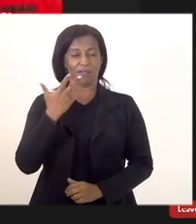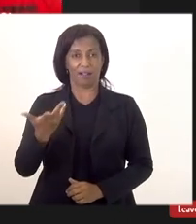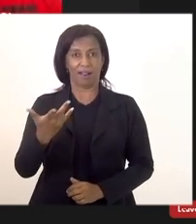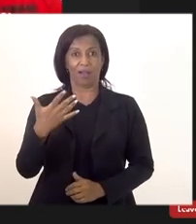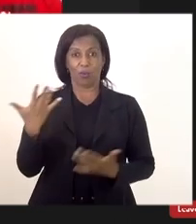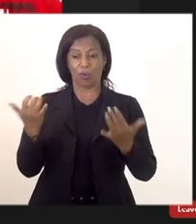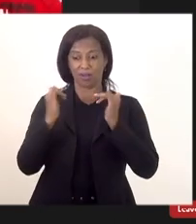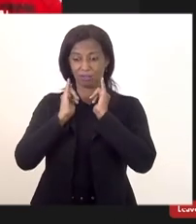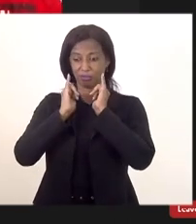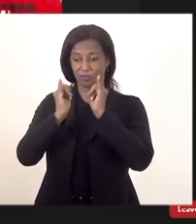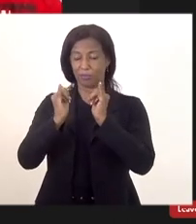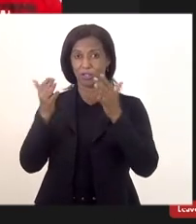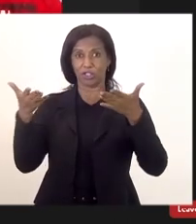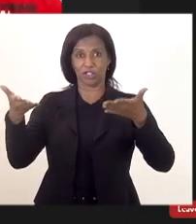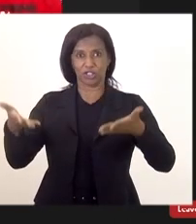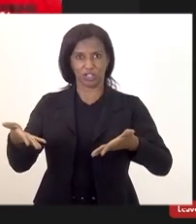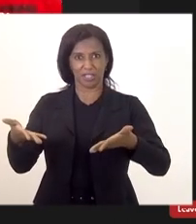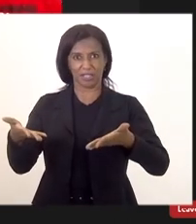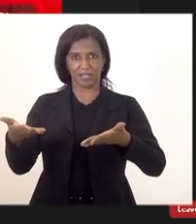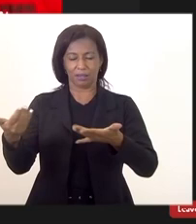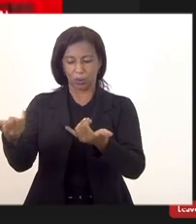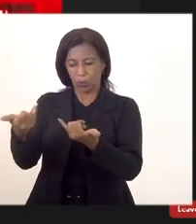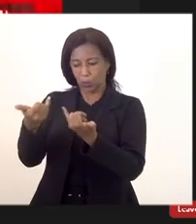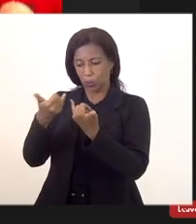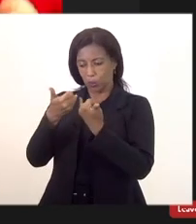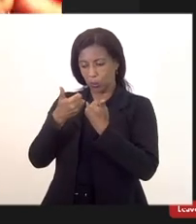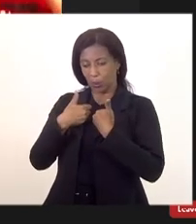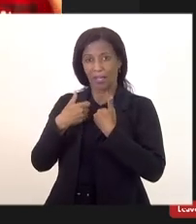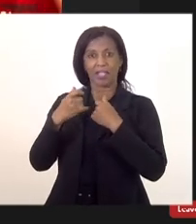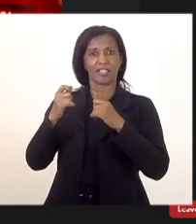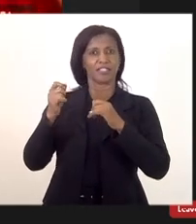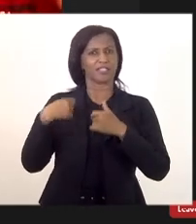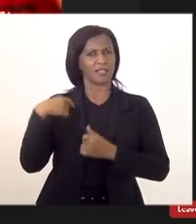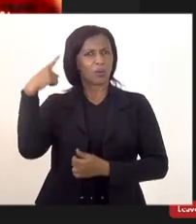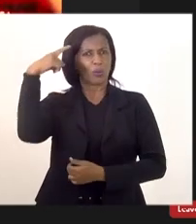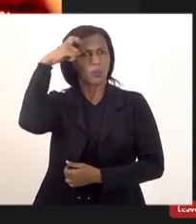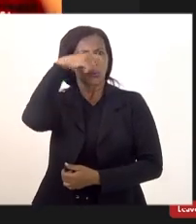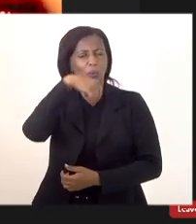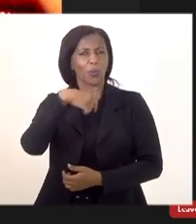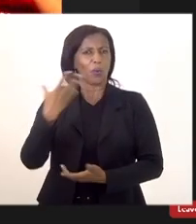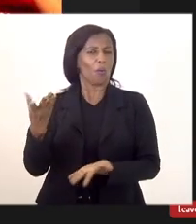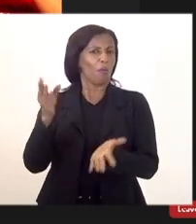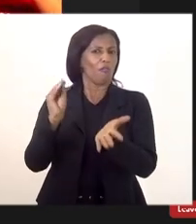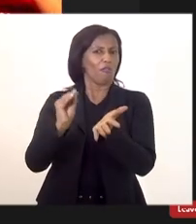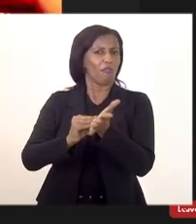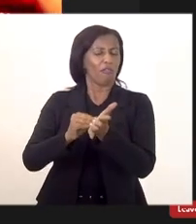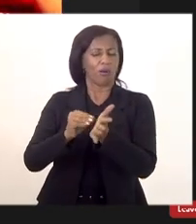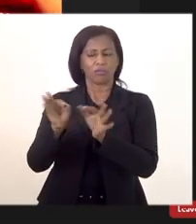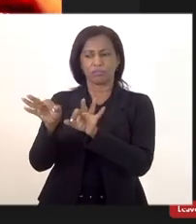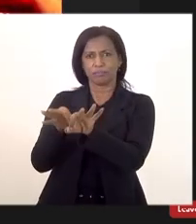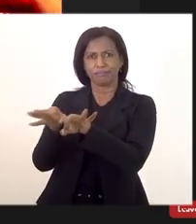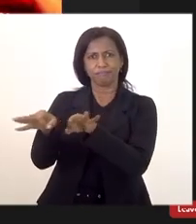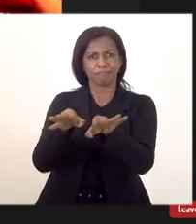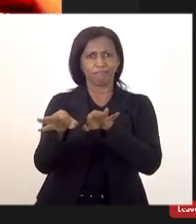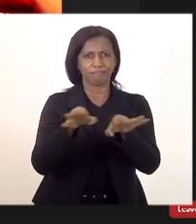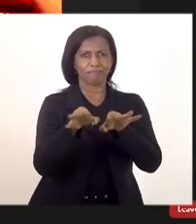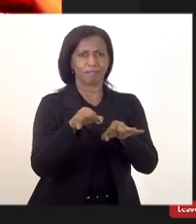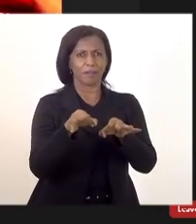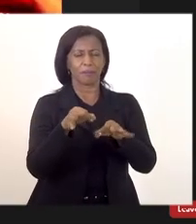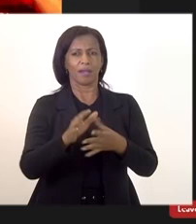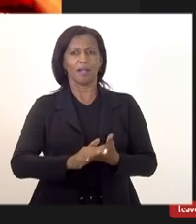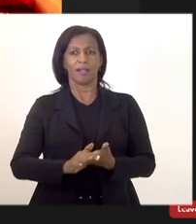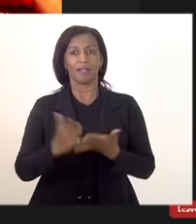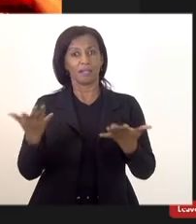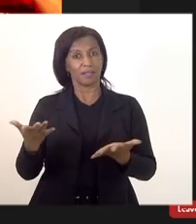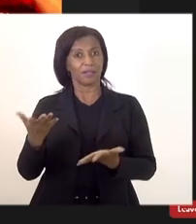notícia chega pra mim chega com um relato de dificuldade de ausência de prepago né então a gente tenta